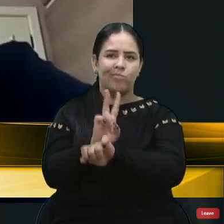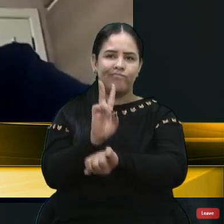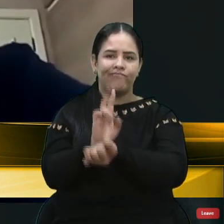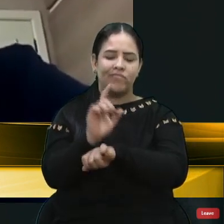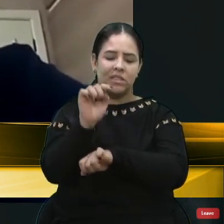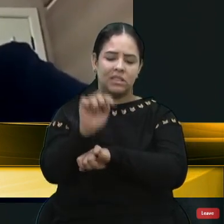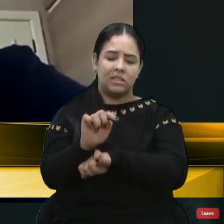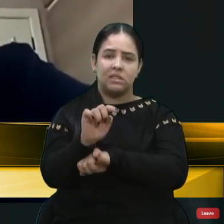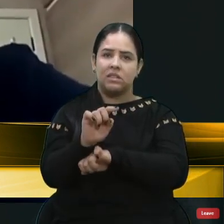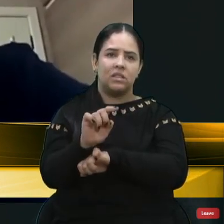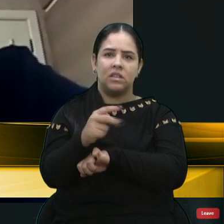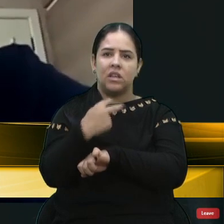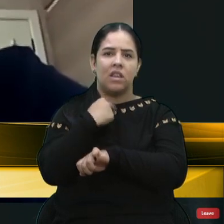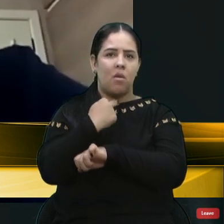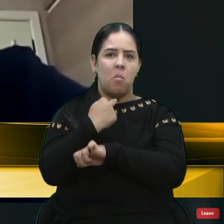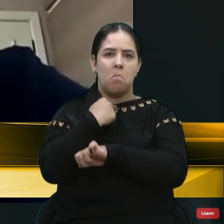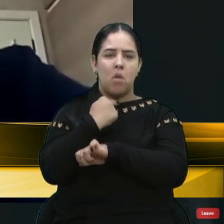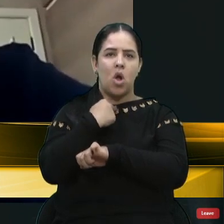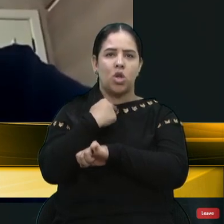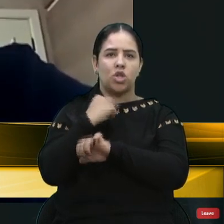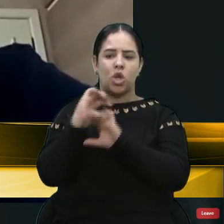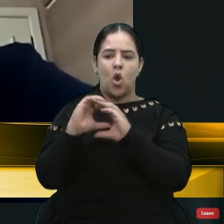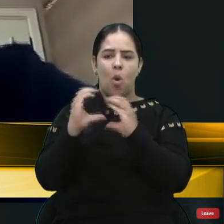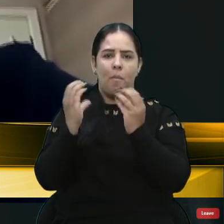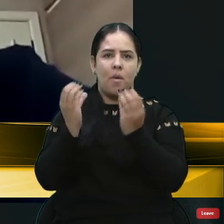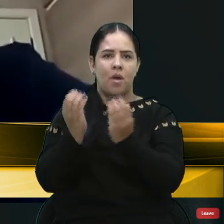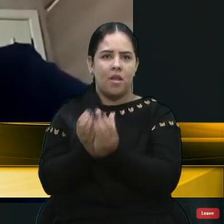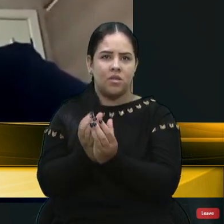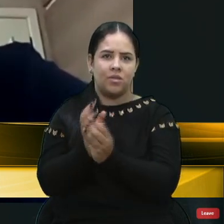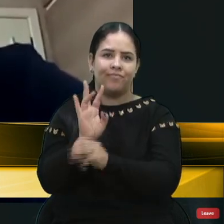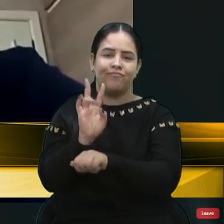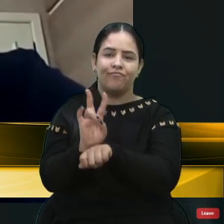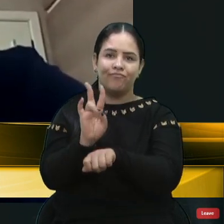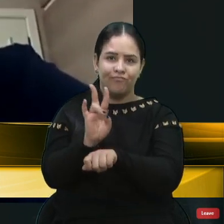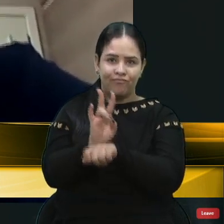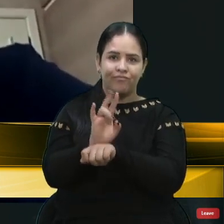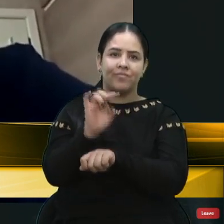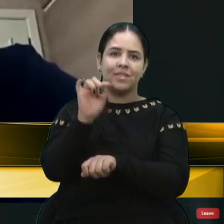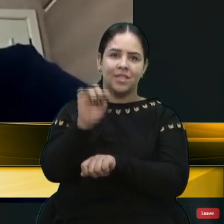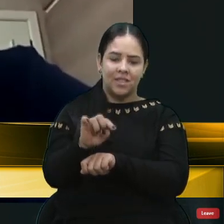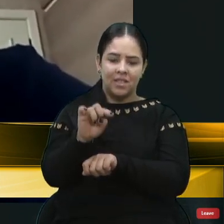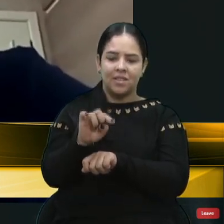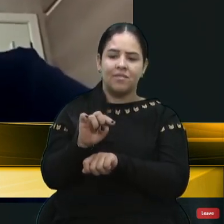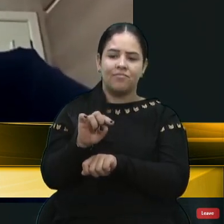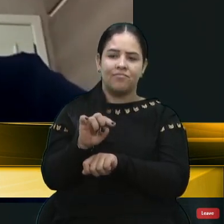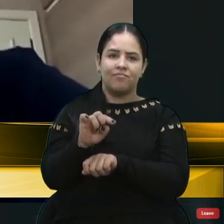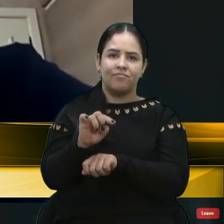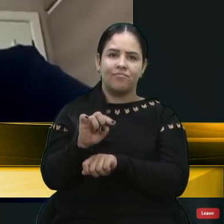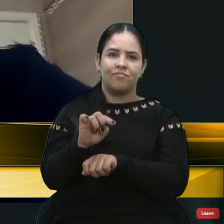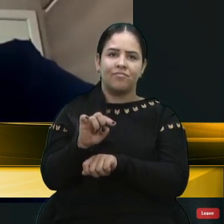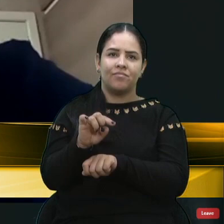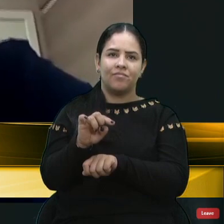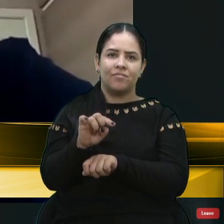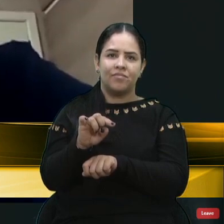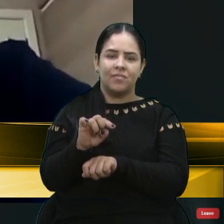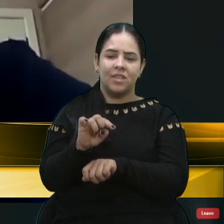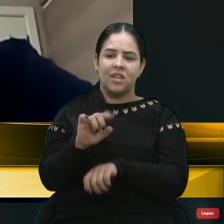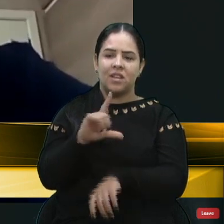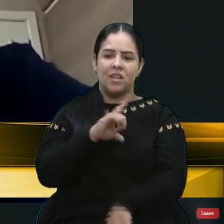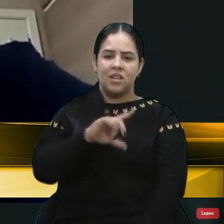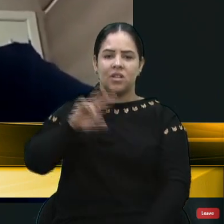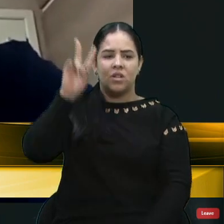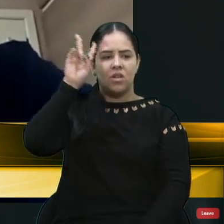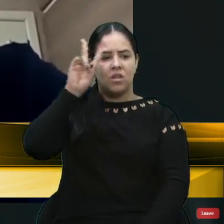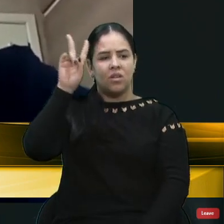permitido que a comunidade cuidasse desse bem público histórico.